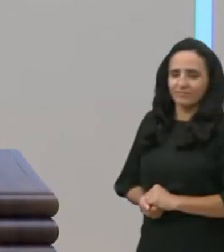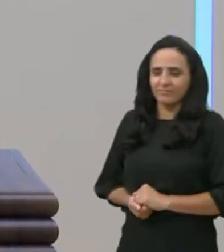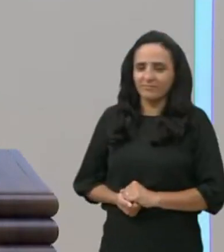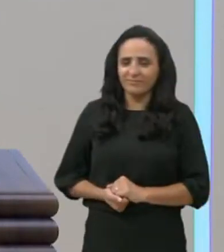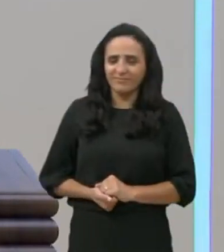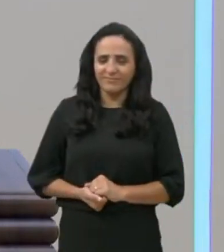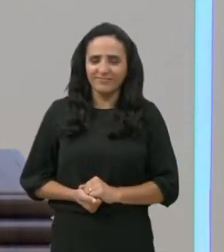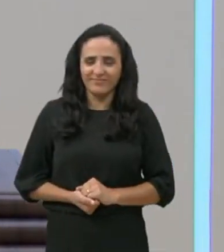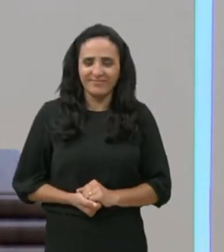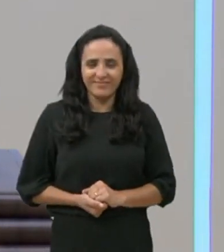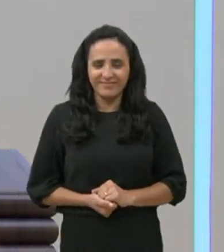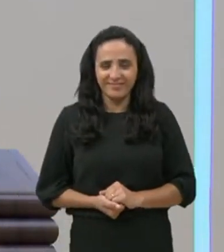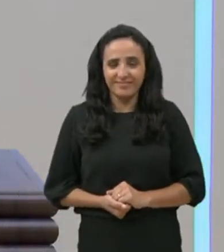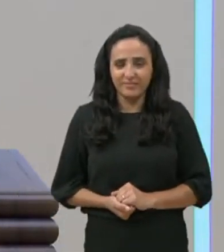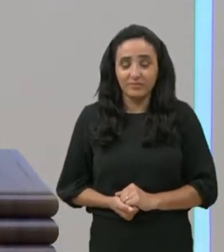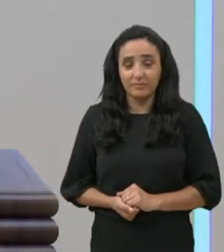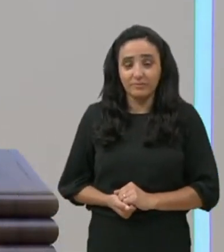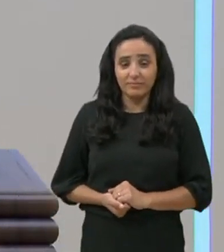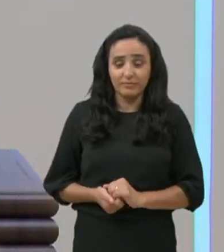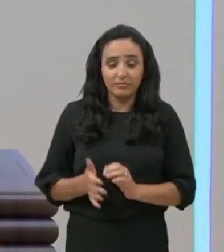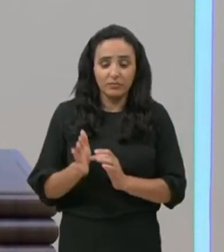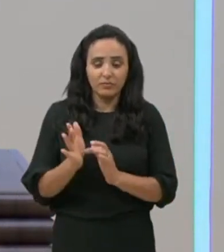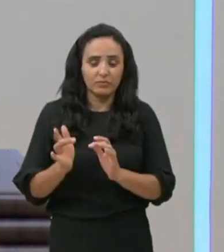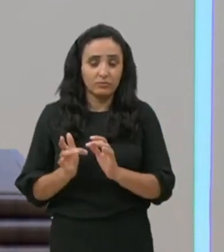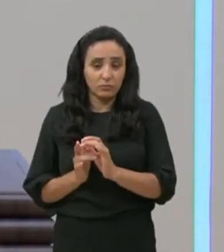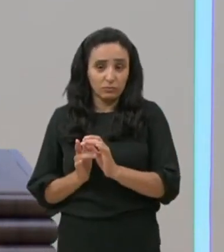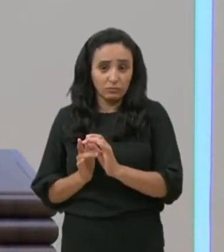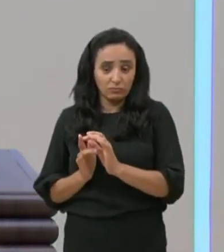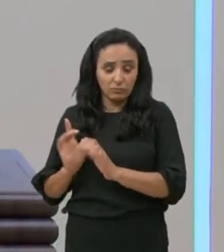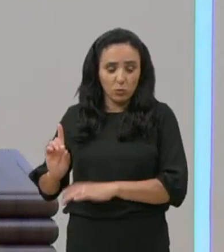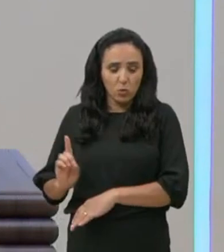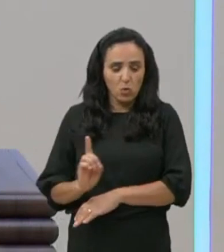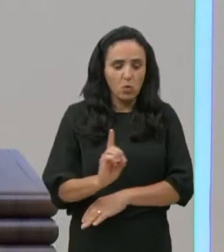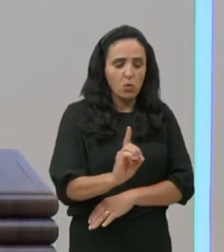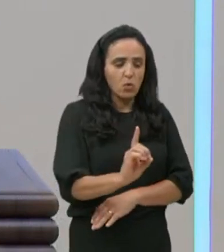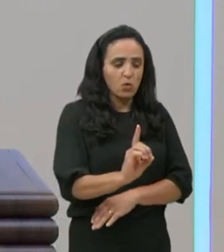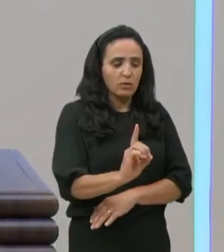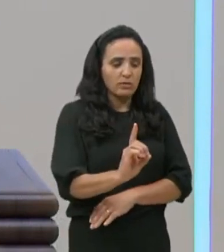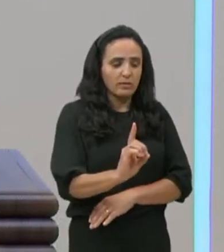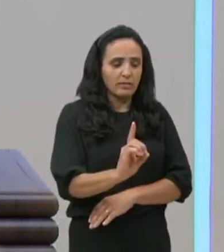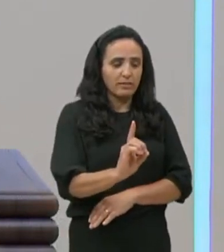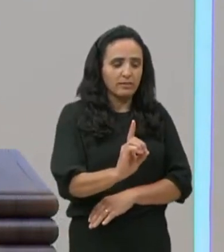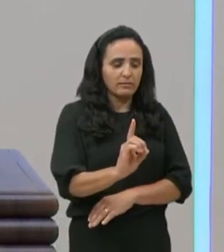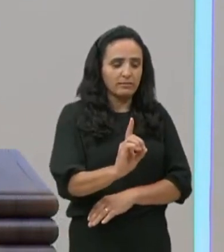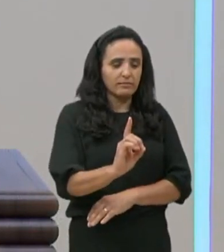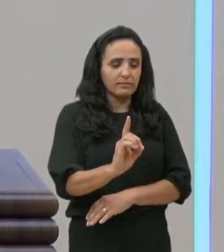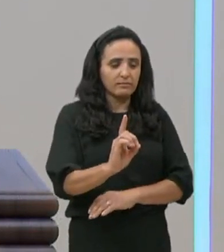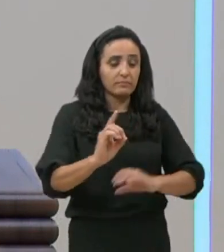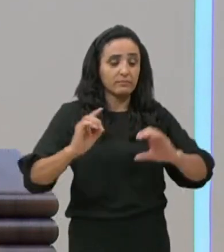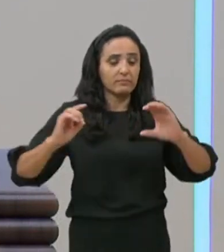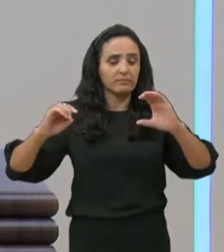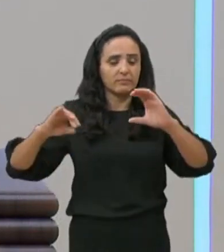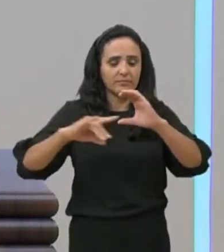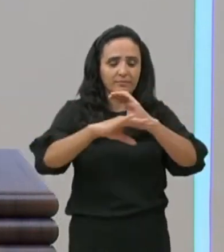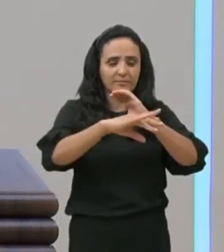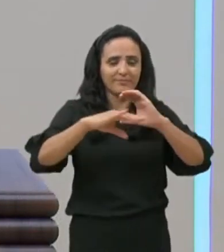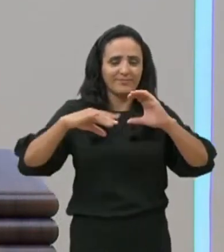E entrando Jesus em Cafarnaum, chegou junto dele um centurião